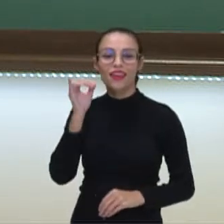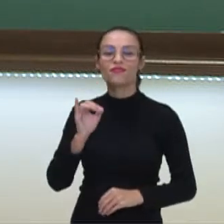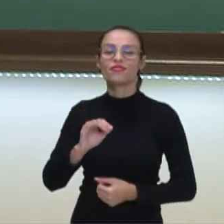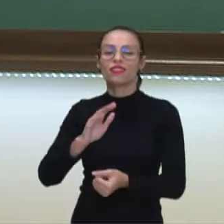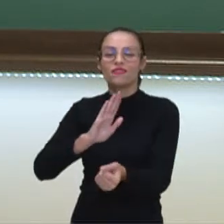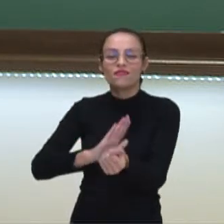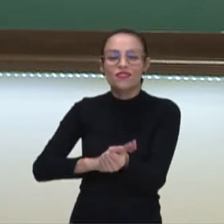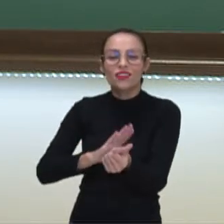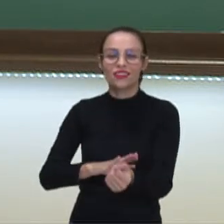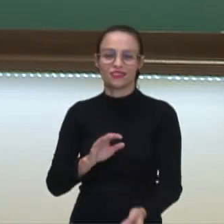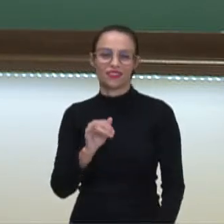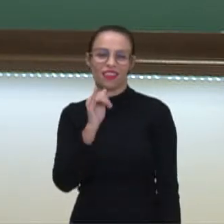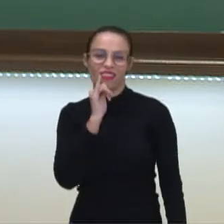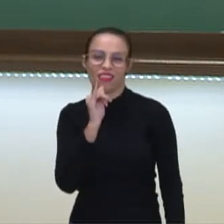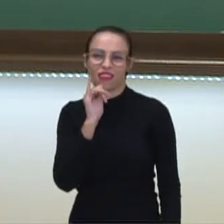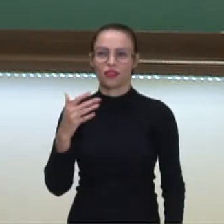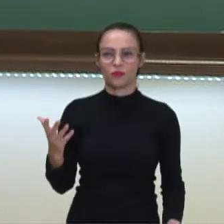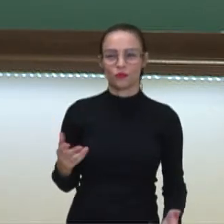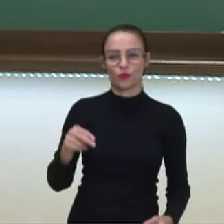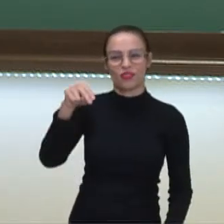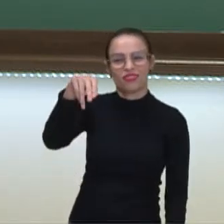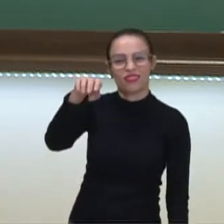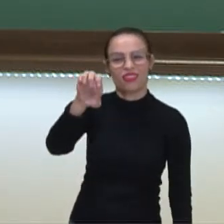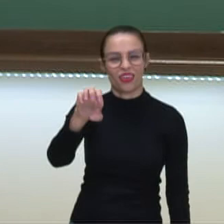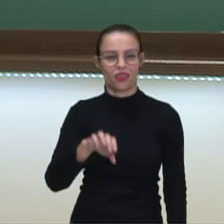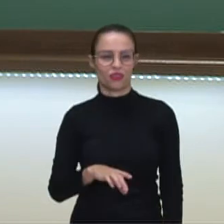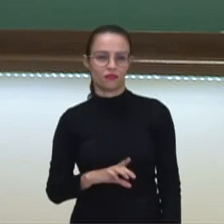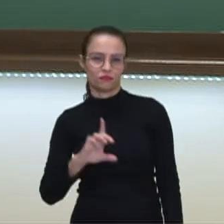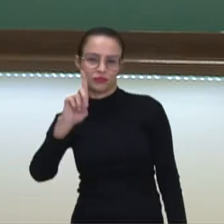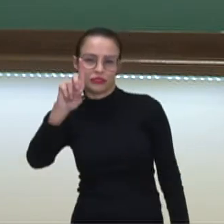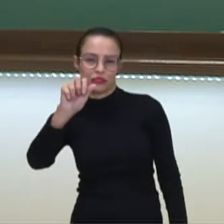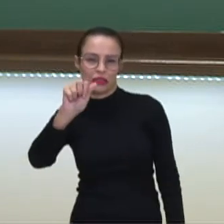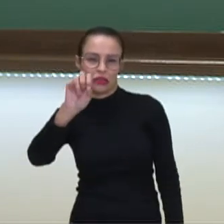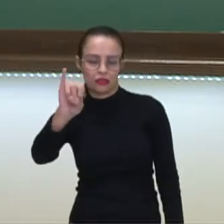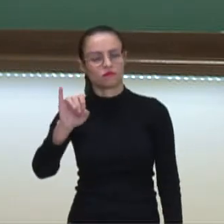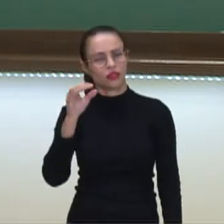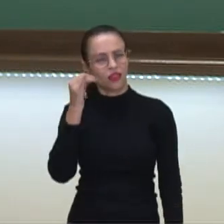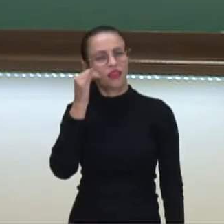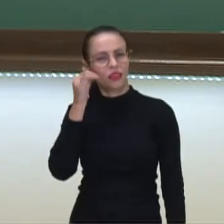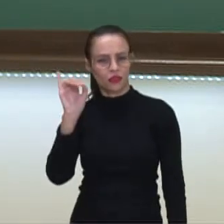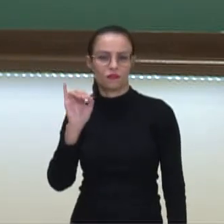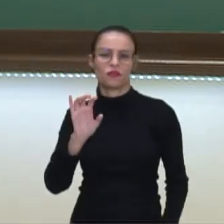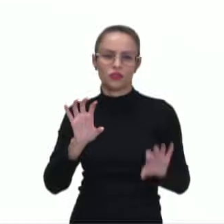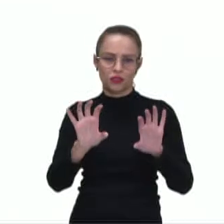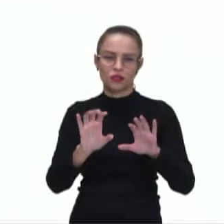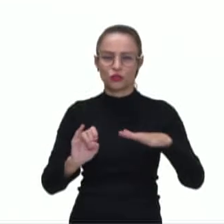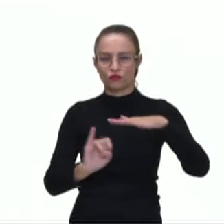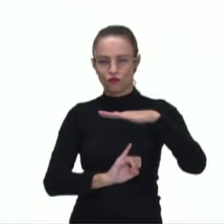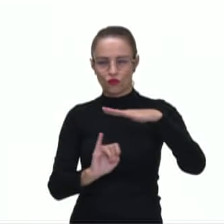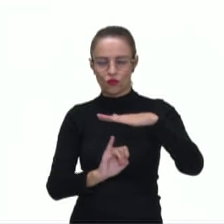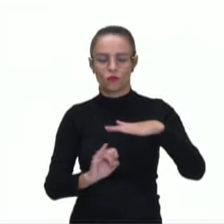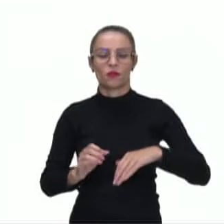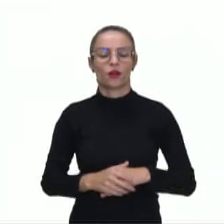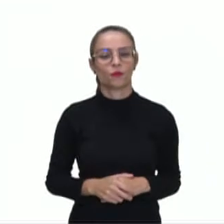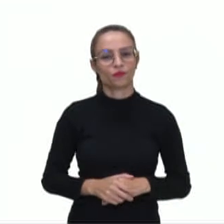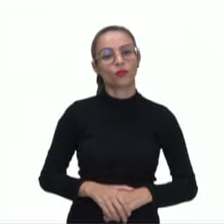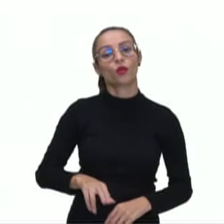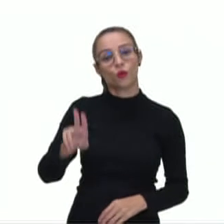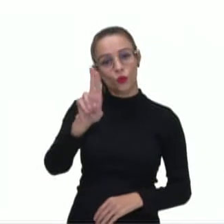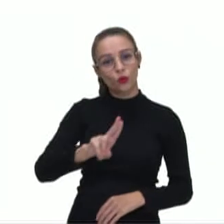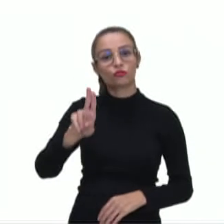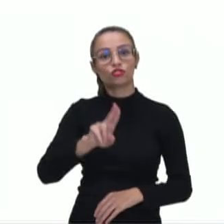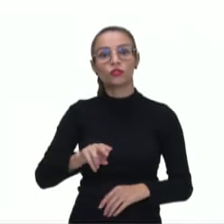linguagem. Tipo assim, né? Daí. Então vamos evitar os vícios de linguagem. Use recursos